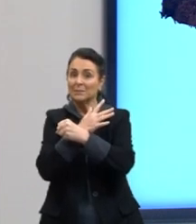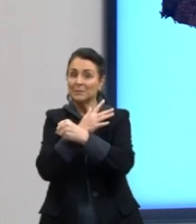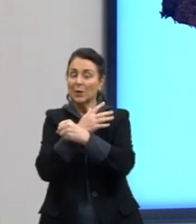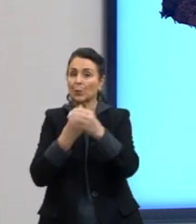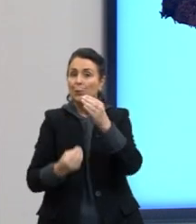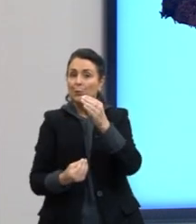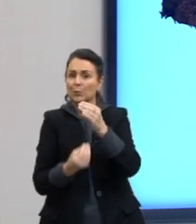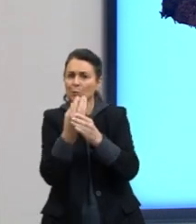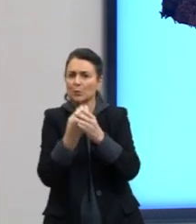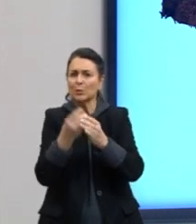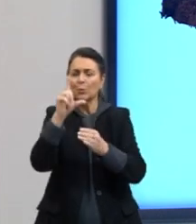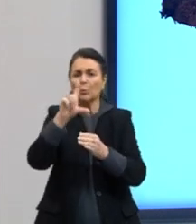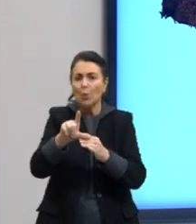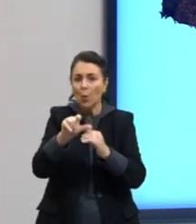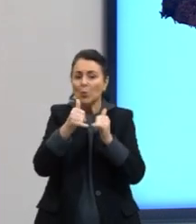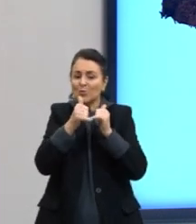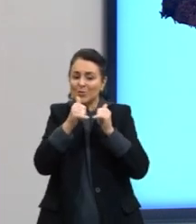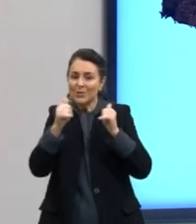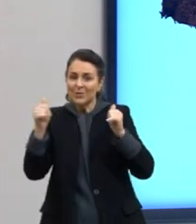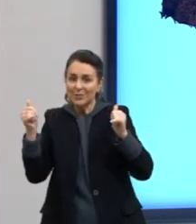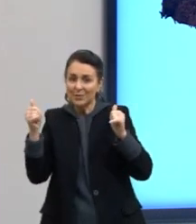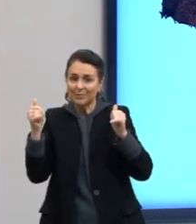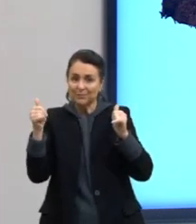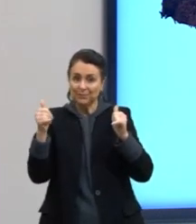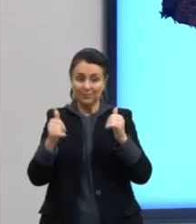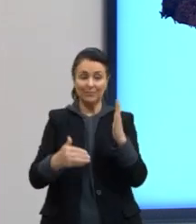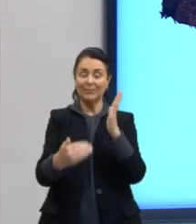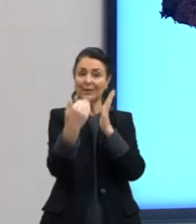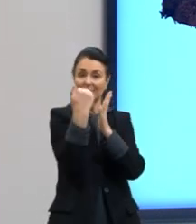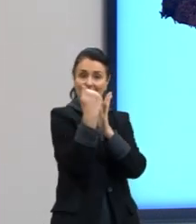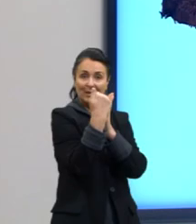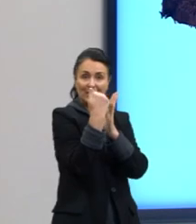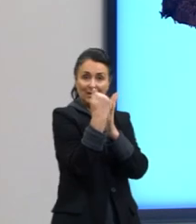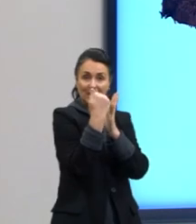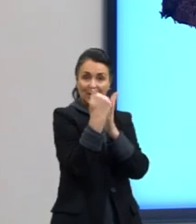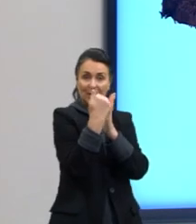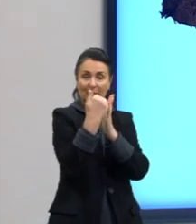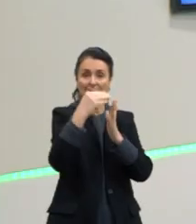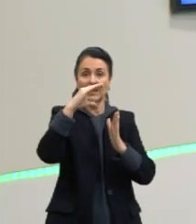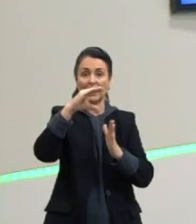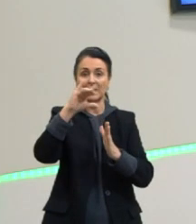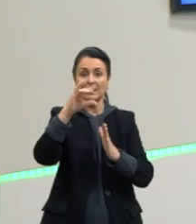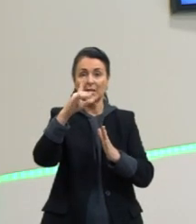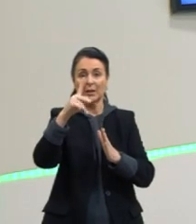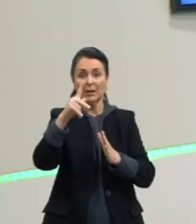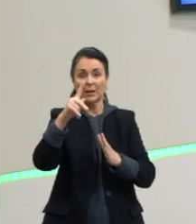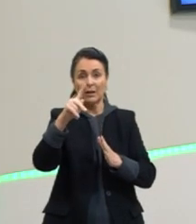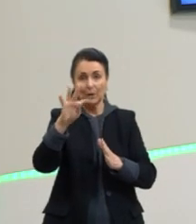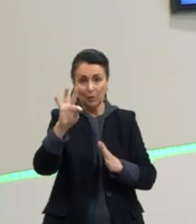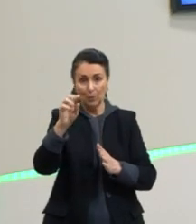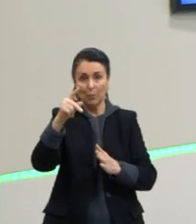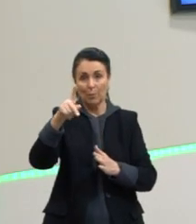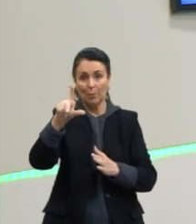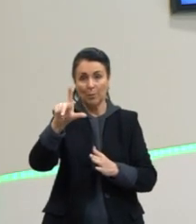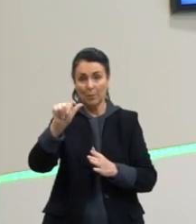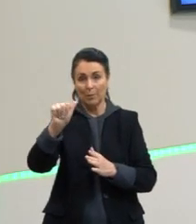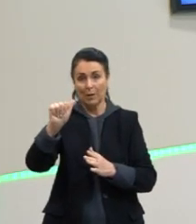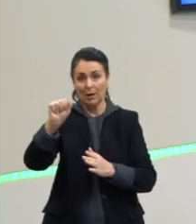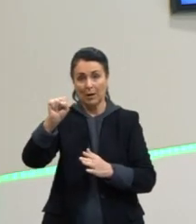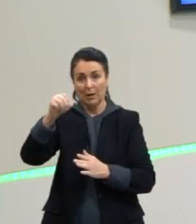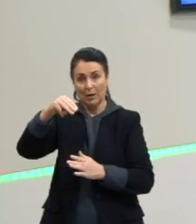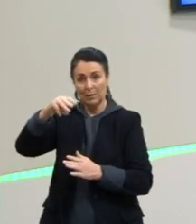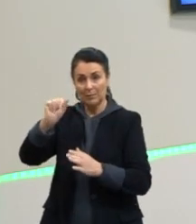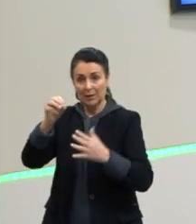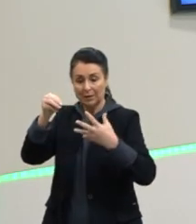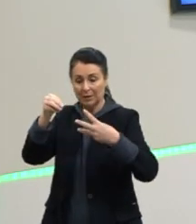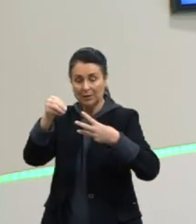Produzindo um pouquinho de energia. Essa etapa aqui ocorre, então, no citoplasma da célula. Depois, a segunda etapa,